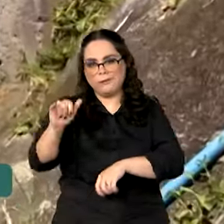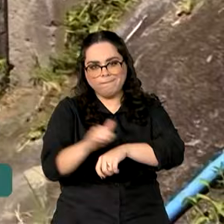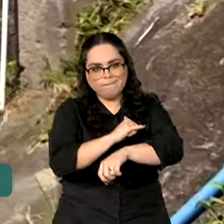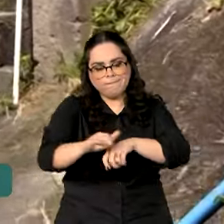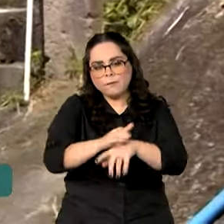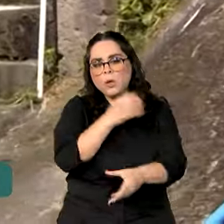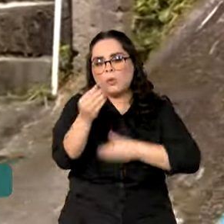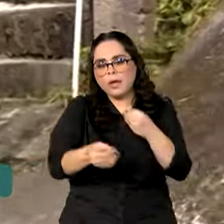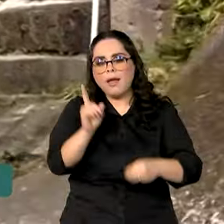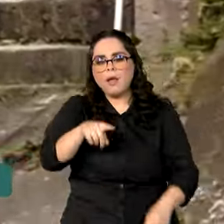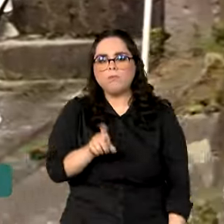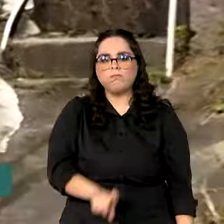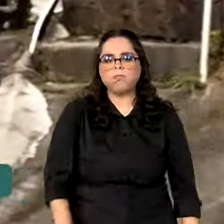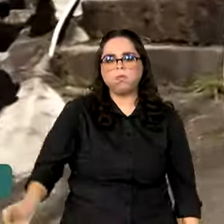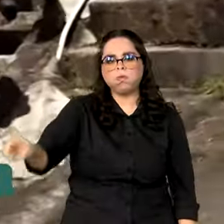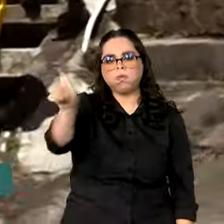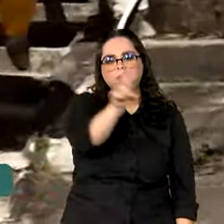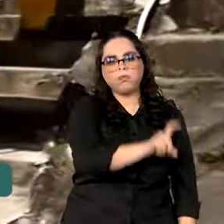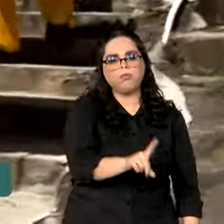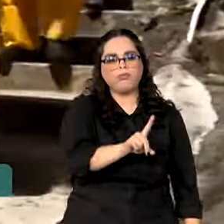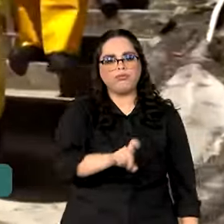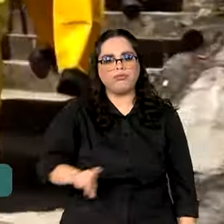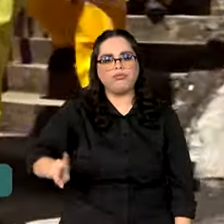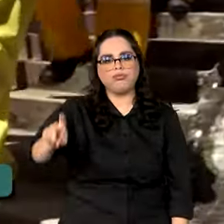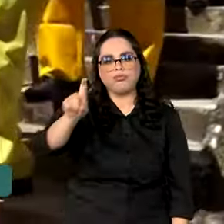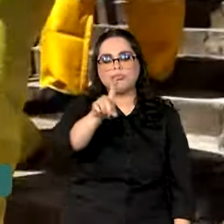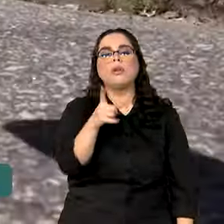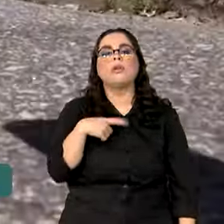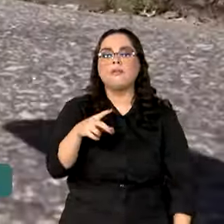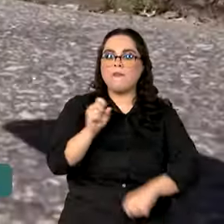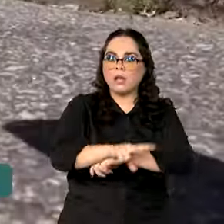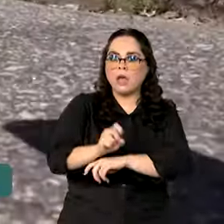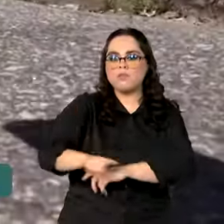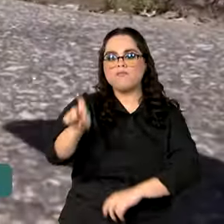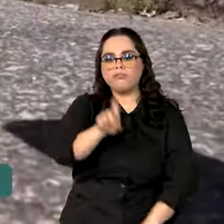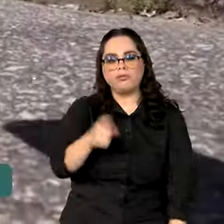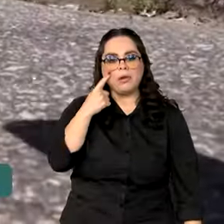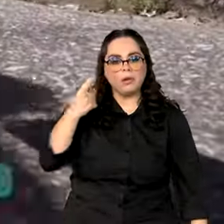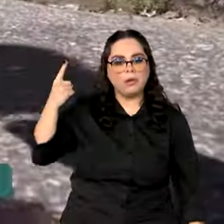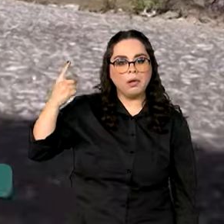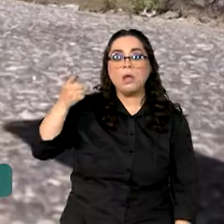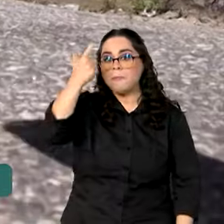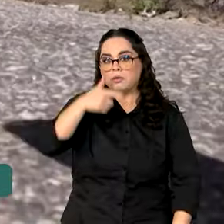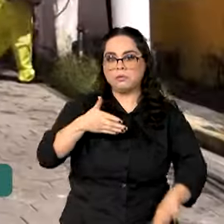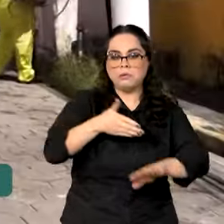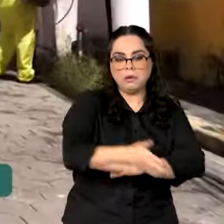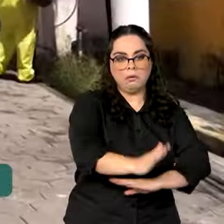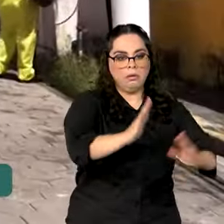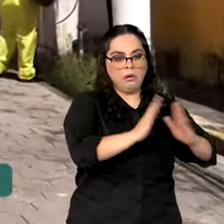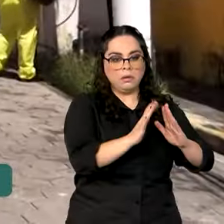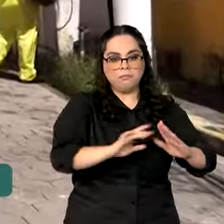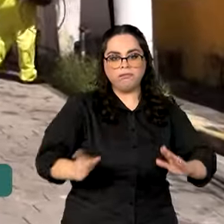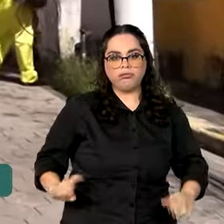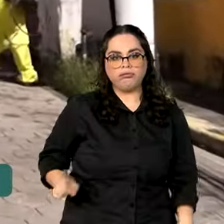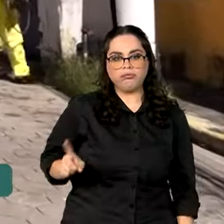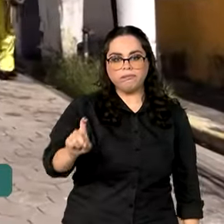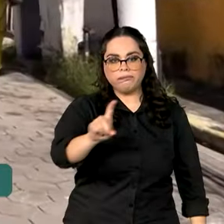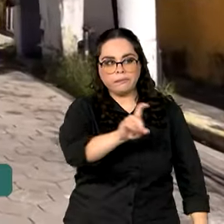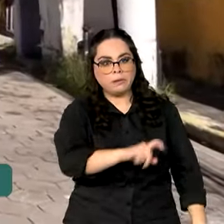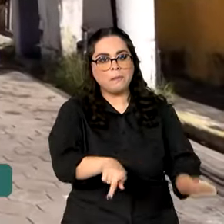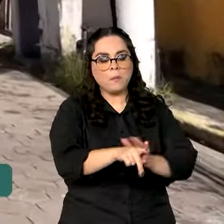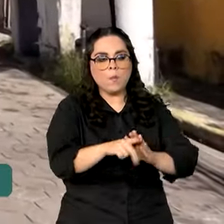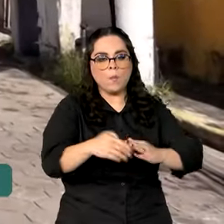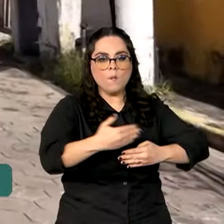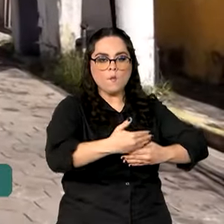é a borrifação intradomiciliar. Nesse caso, os agentes entram nas casas e borrifam inseticidas nas